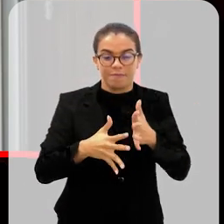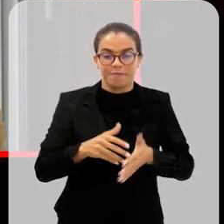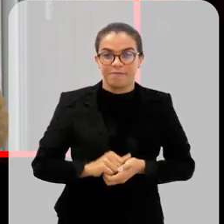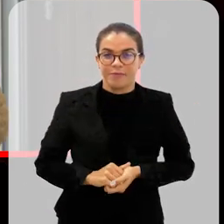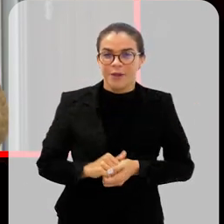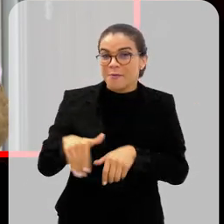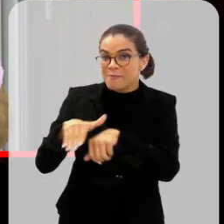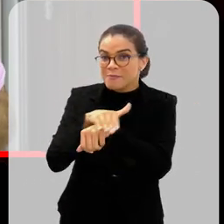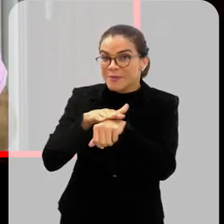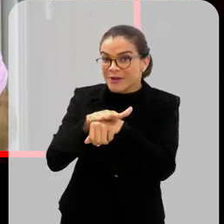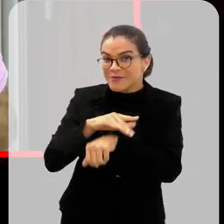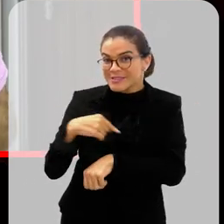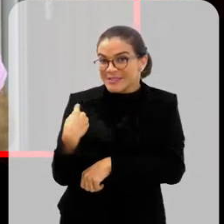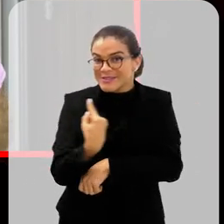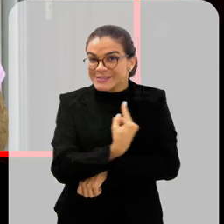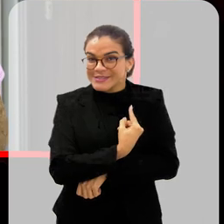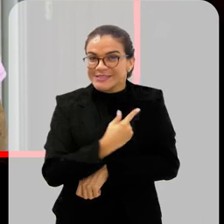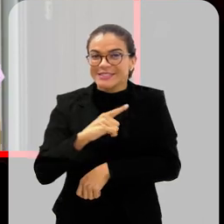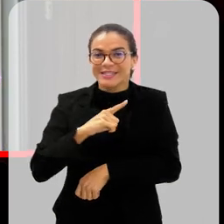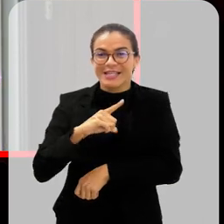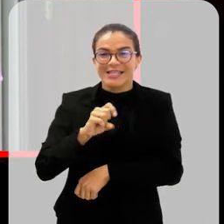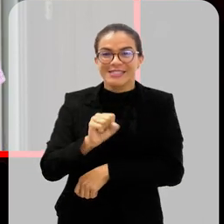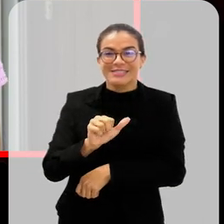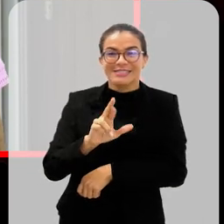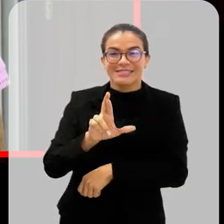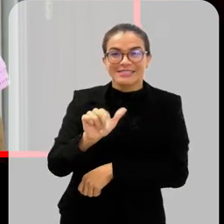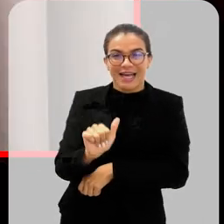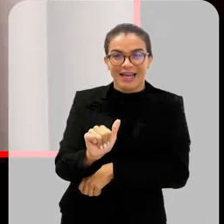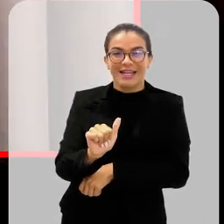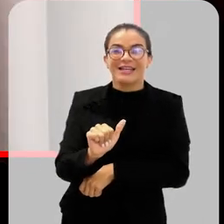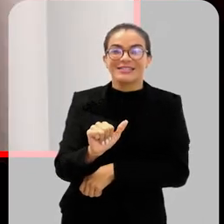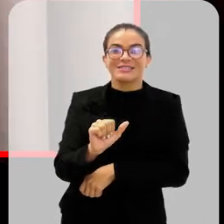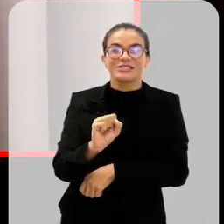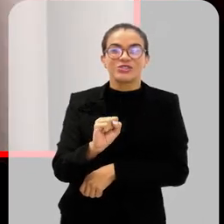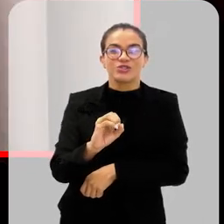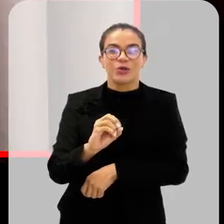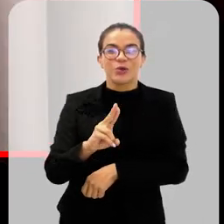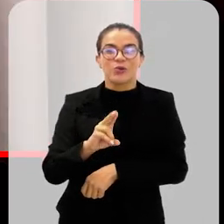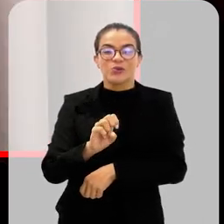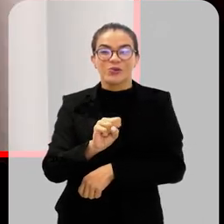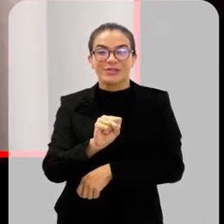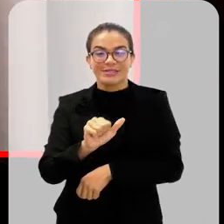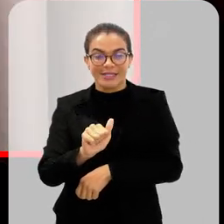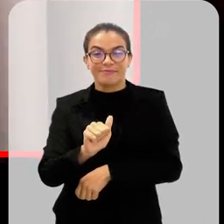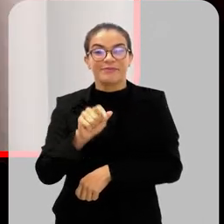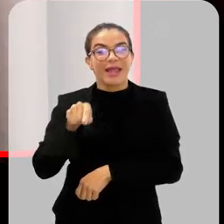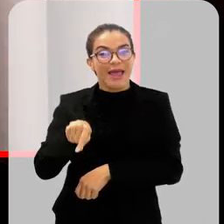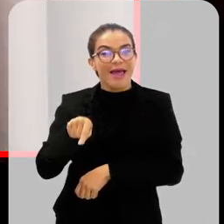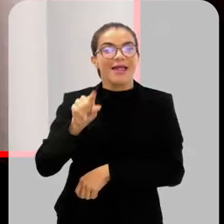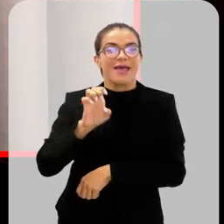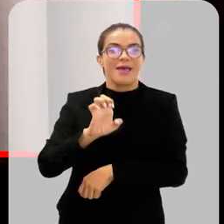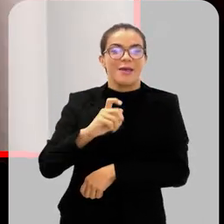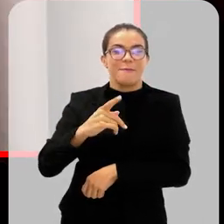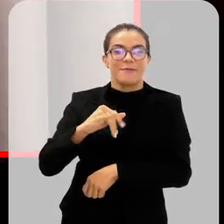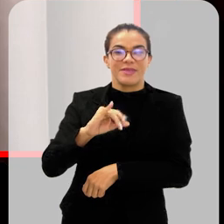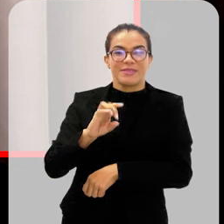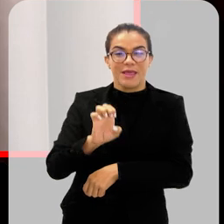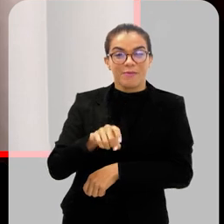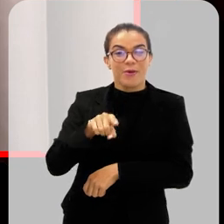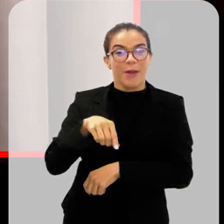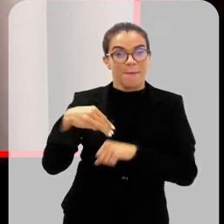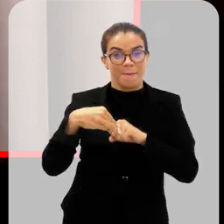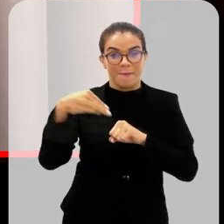E para conversar com a gente, nós temos a Sara de Souza Oliveira, que é epidemiologista, é mestre pela